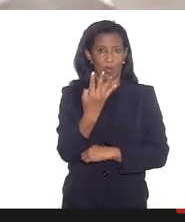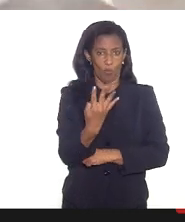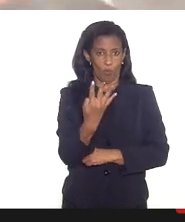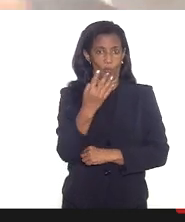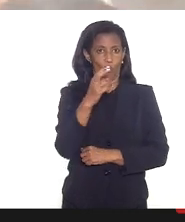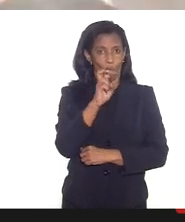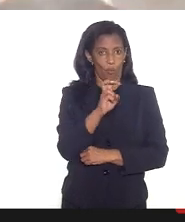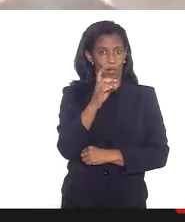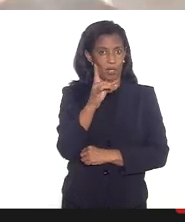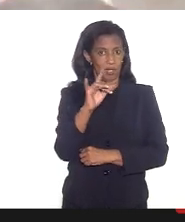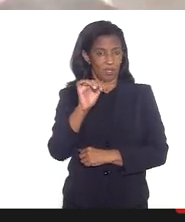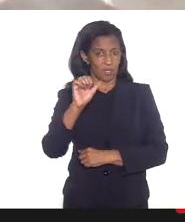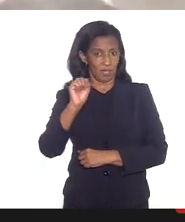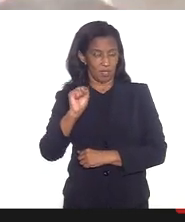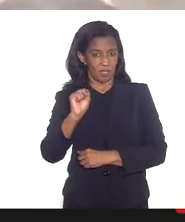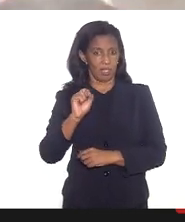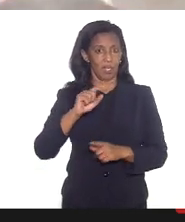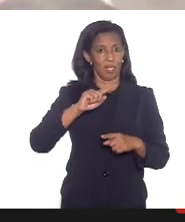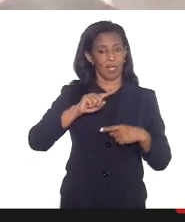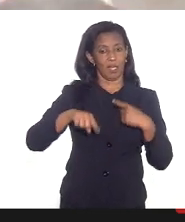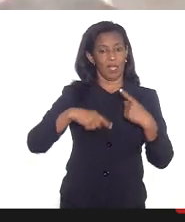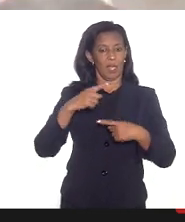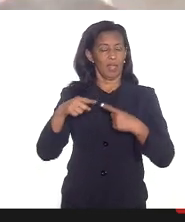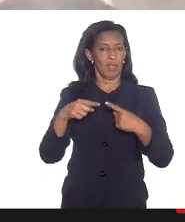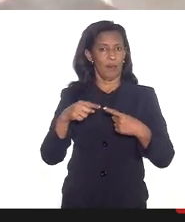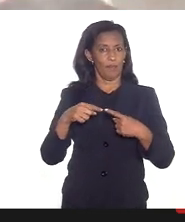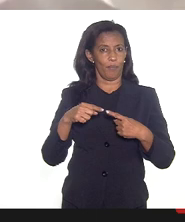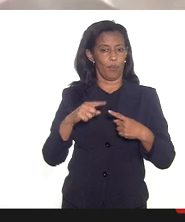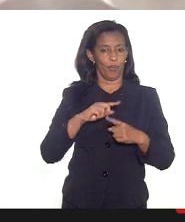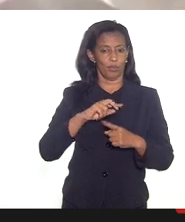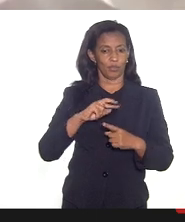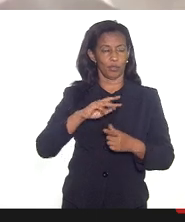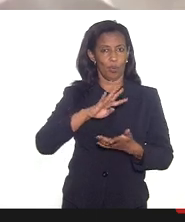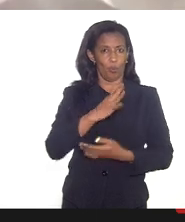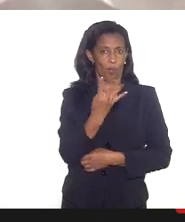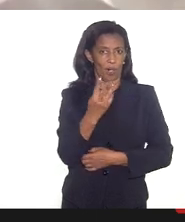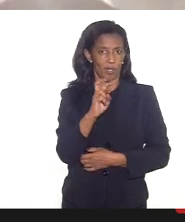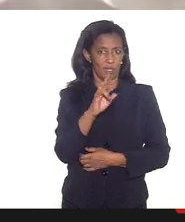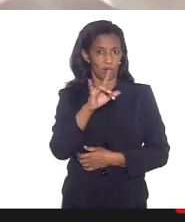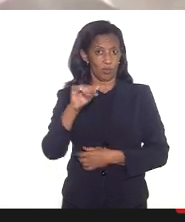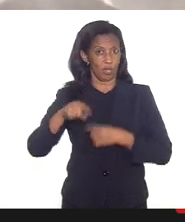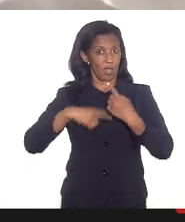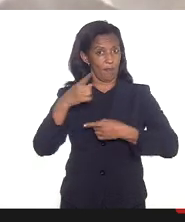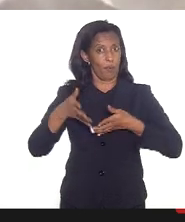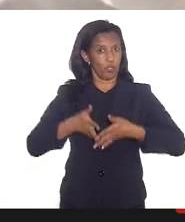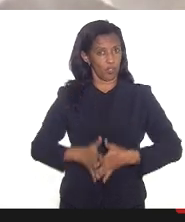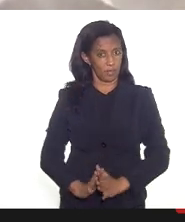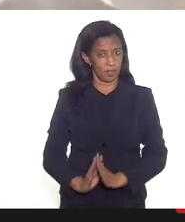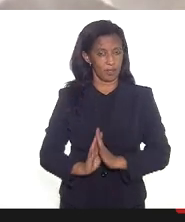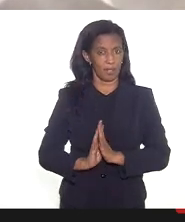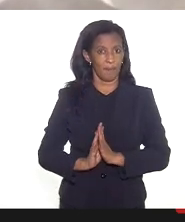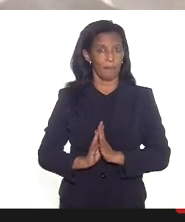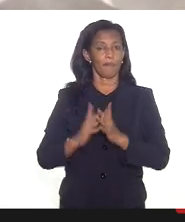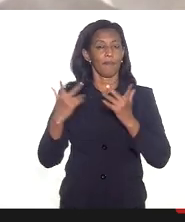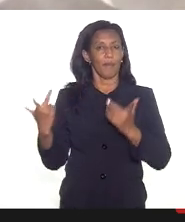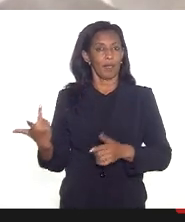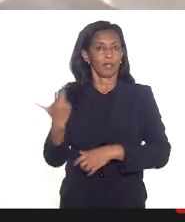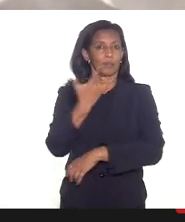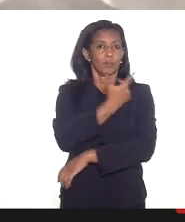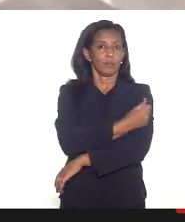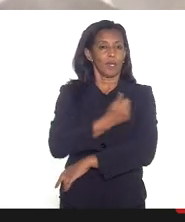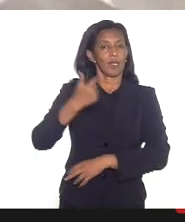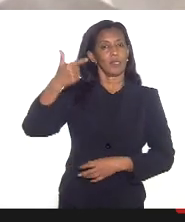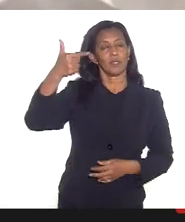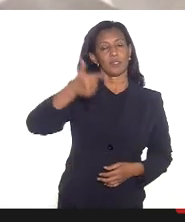gestação e de puerpério que se traduz em até 45 dias após o parto para a administração da